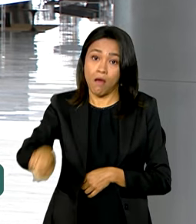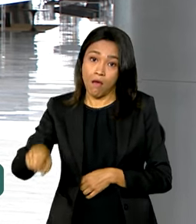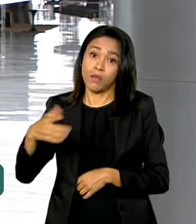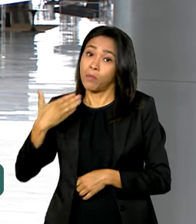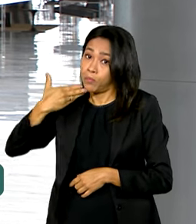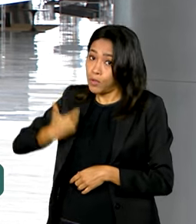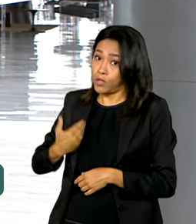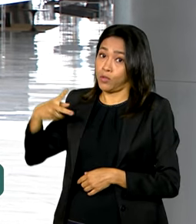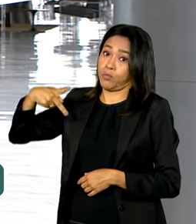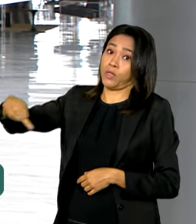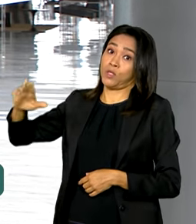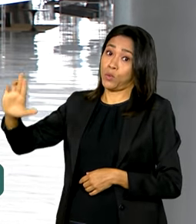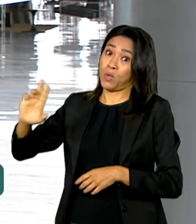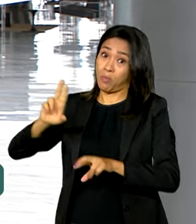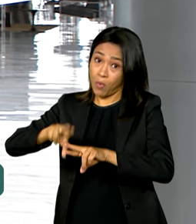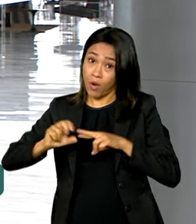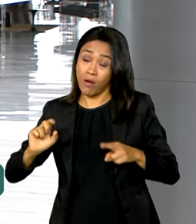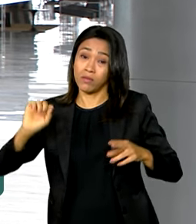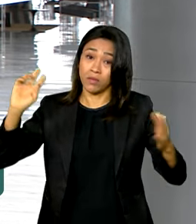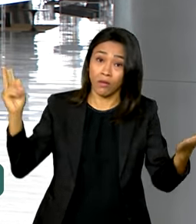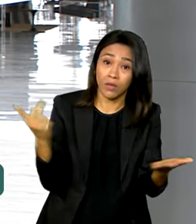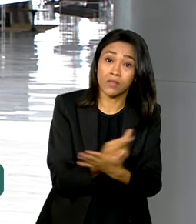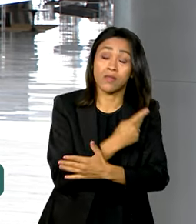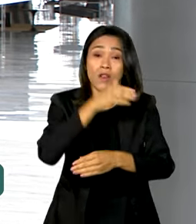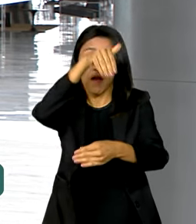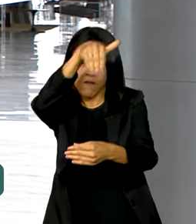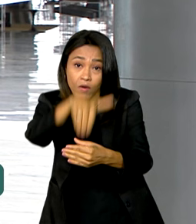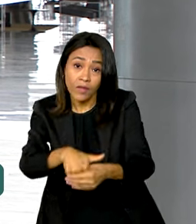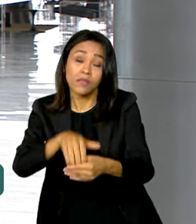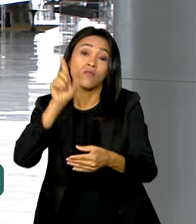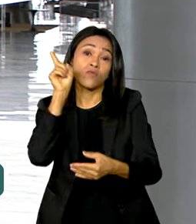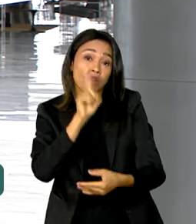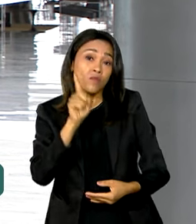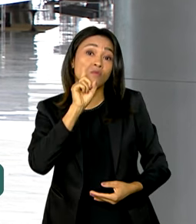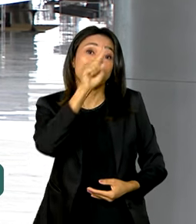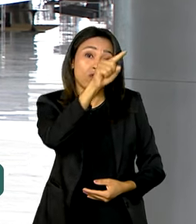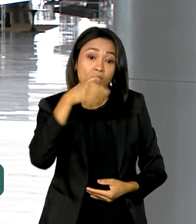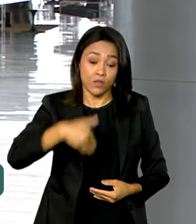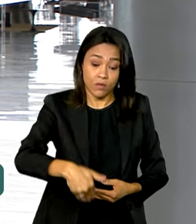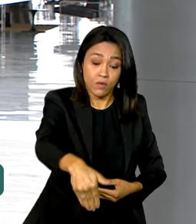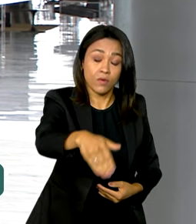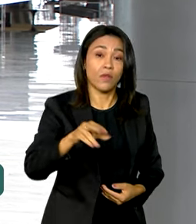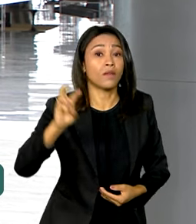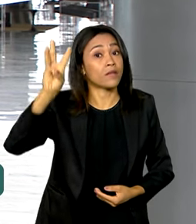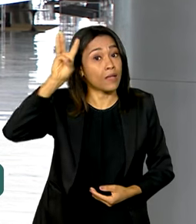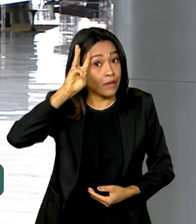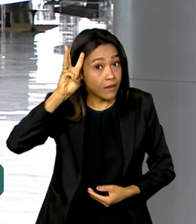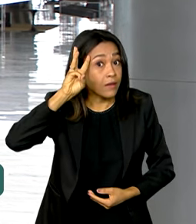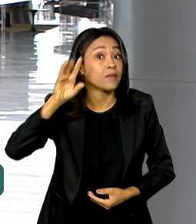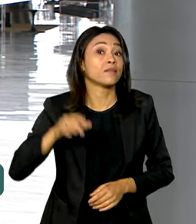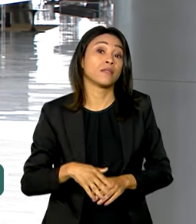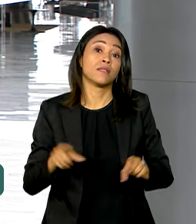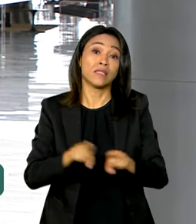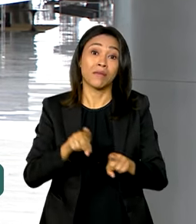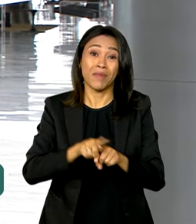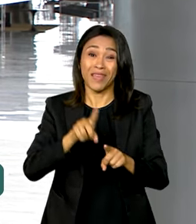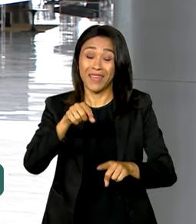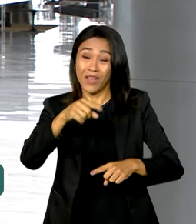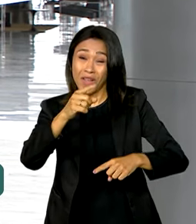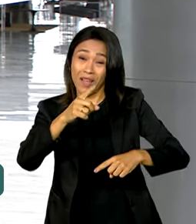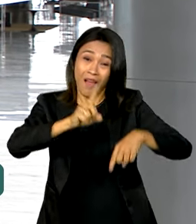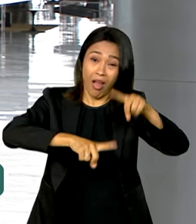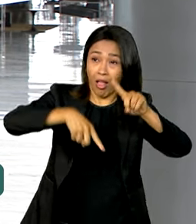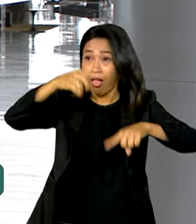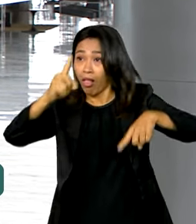vista o contexto internacional marcado pela eleição norte-americana nesta terça-feira, também a instabilidade do dólar